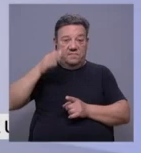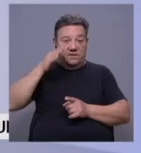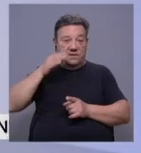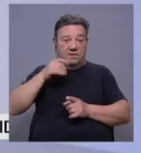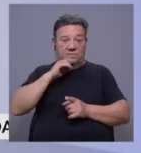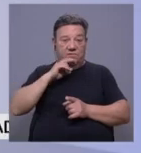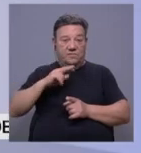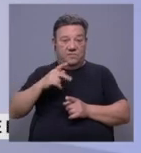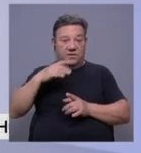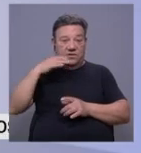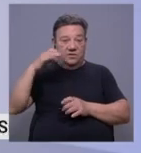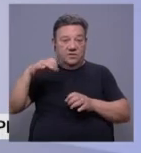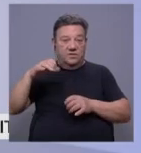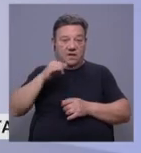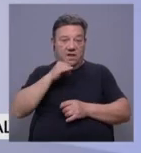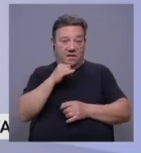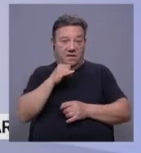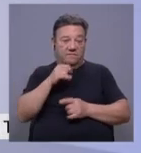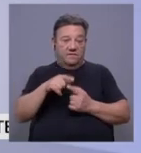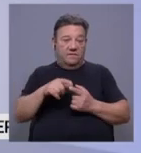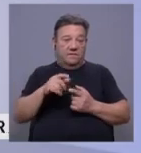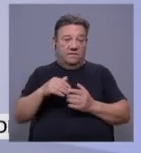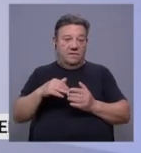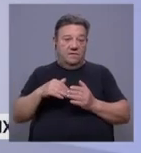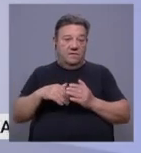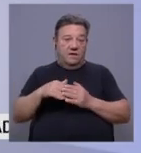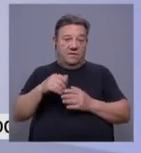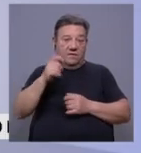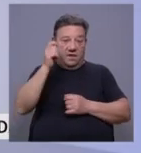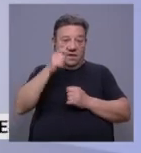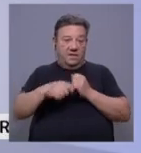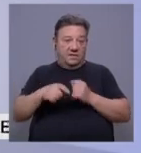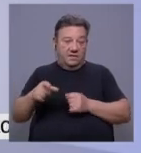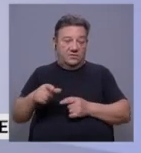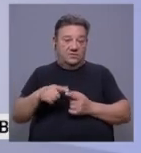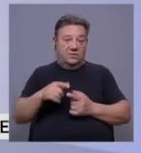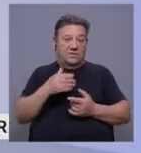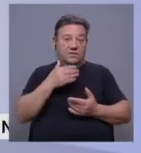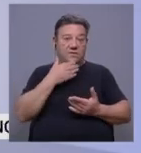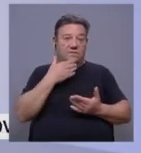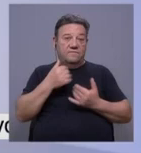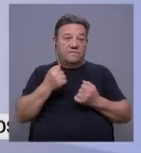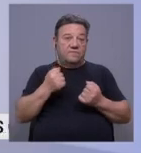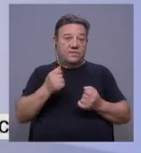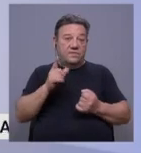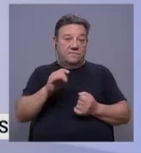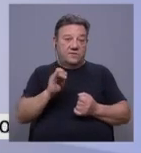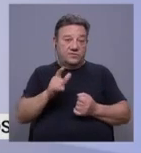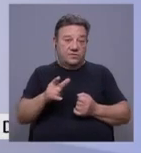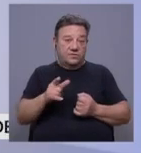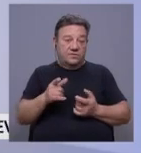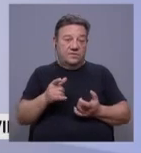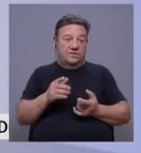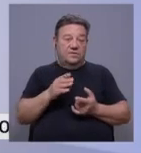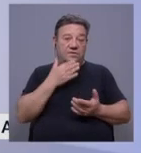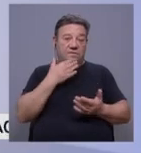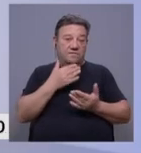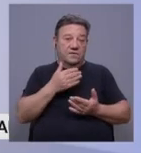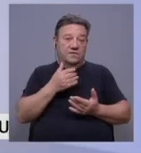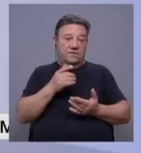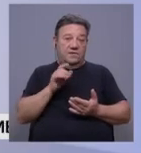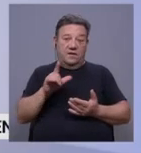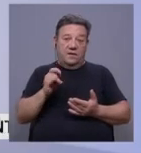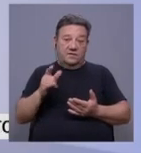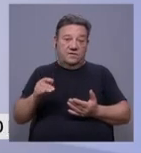tarde, precipitação no Algarve e Alto Alentejo. A intensificação do vento também para a região sul com o vento do